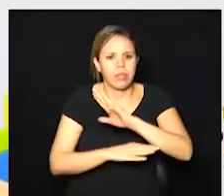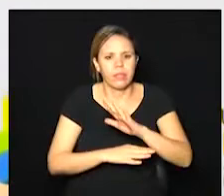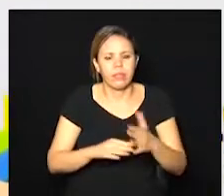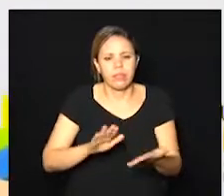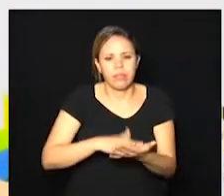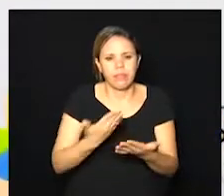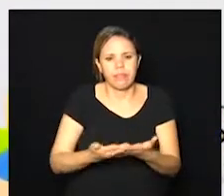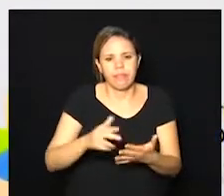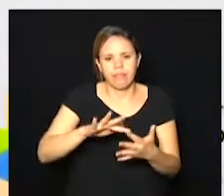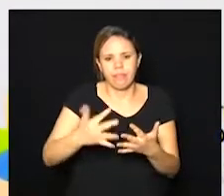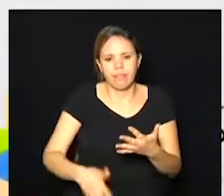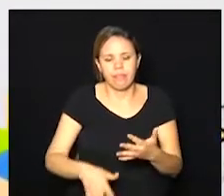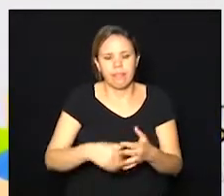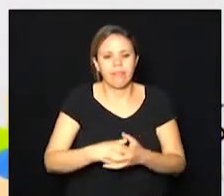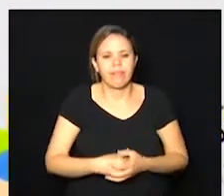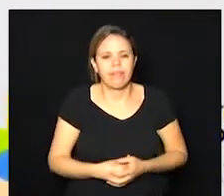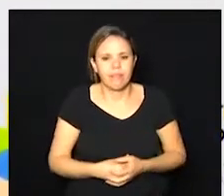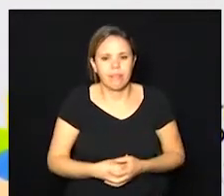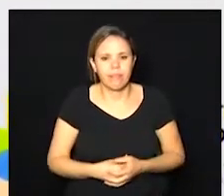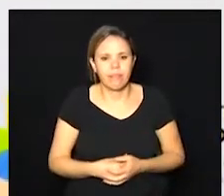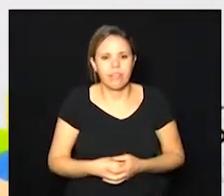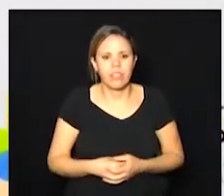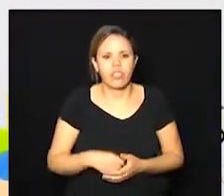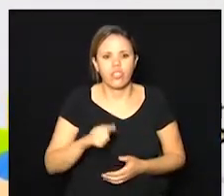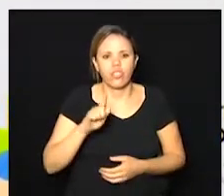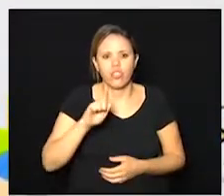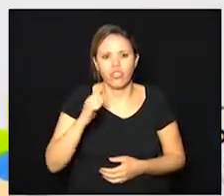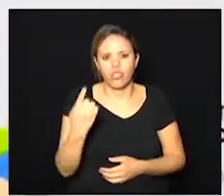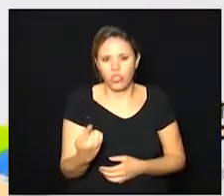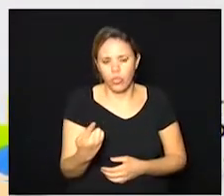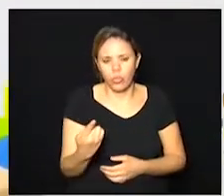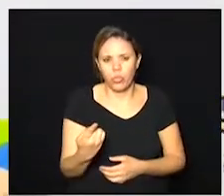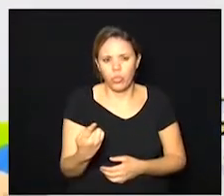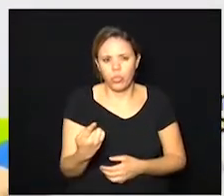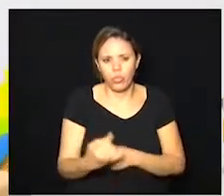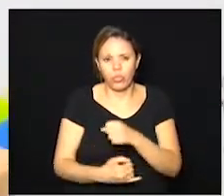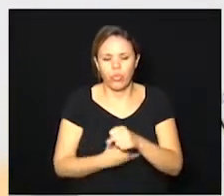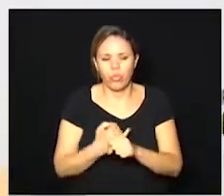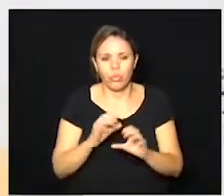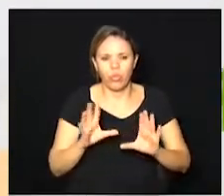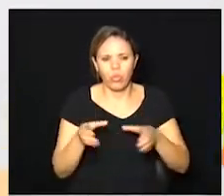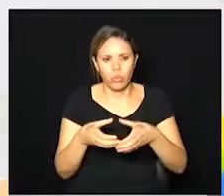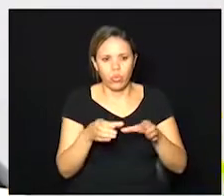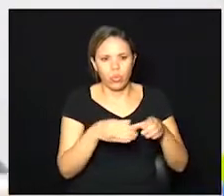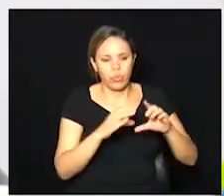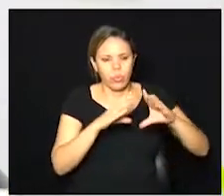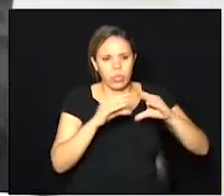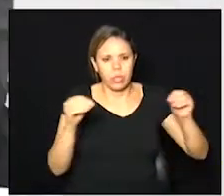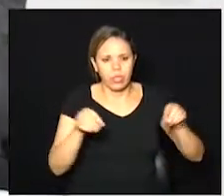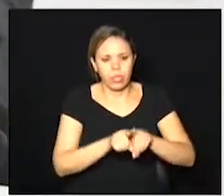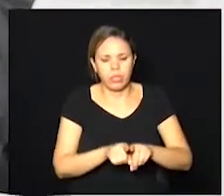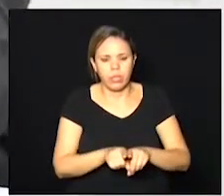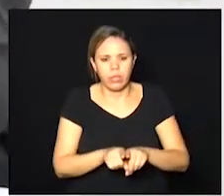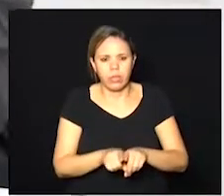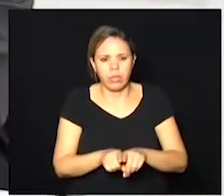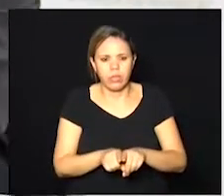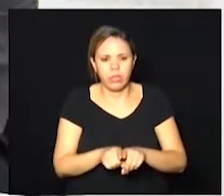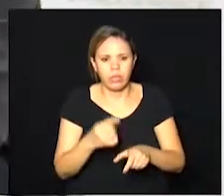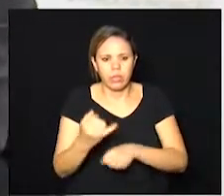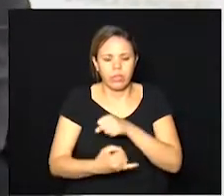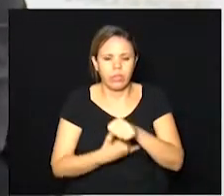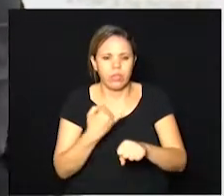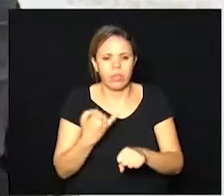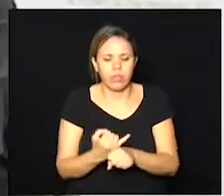inclusive com a tradução para libras no portal g1 em todas as emissoras do grupo band e também na band multi que é a plataforma